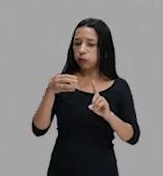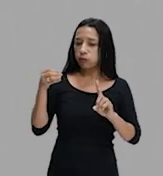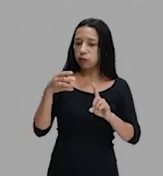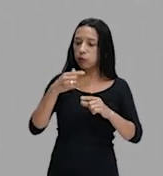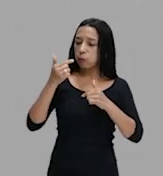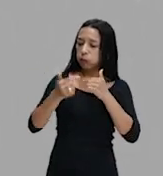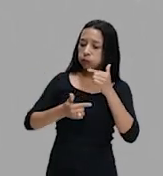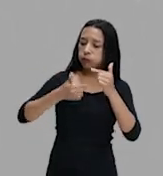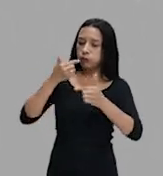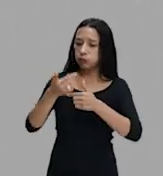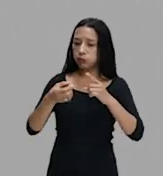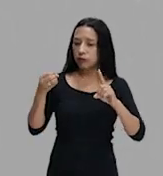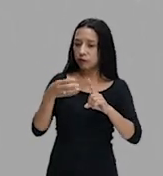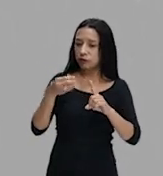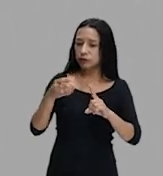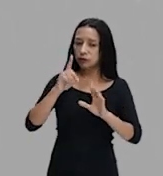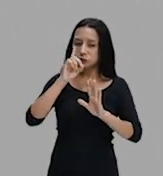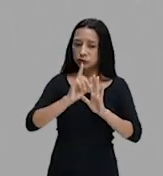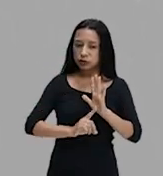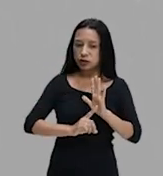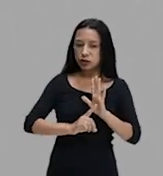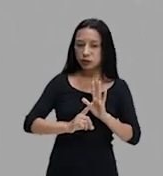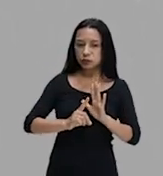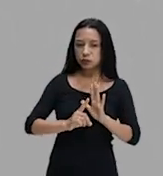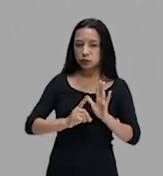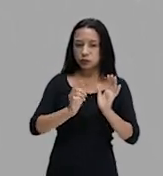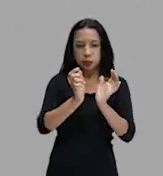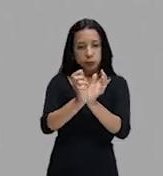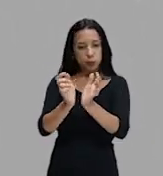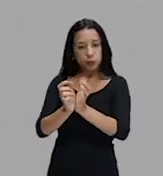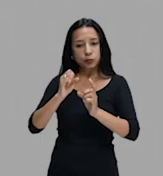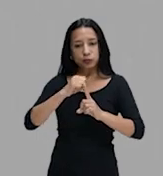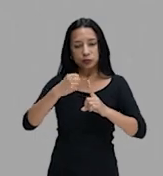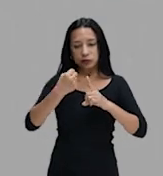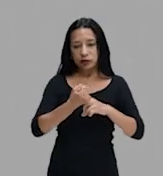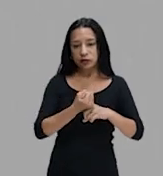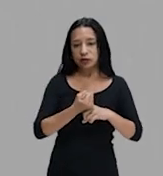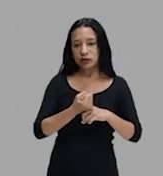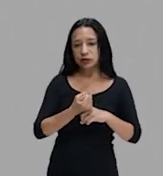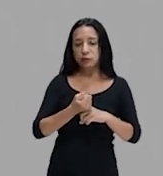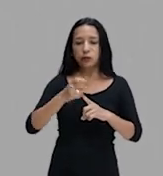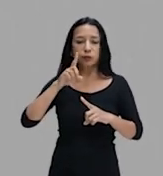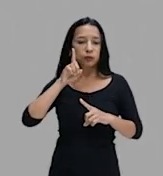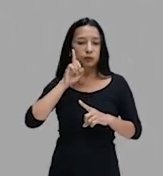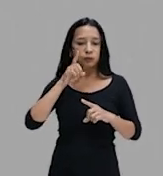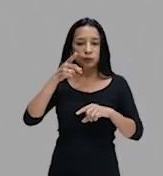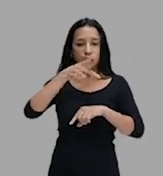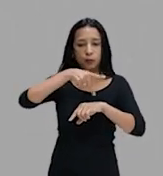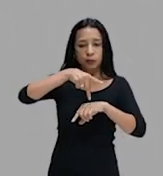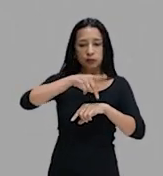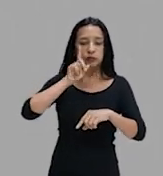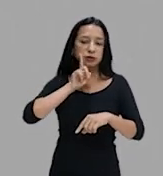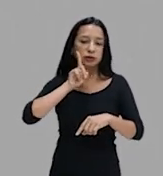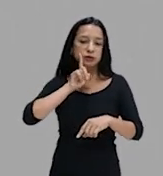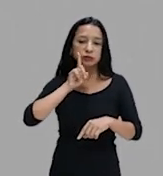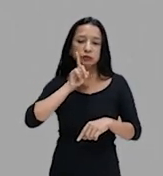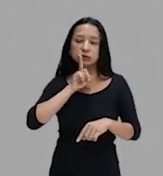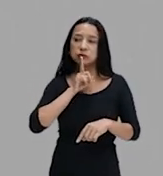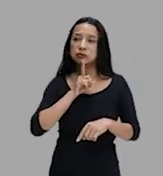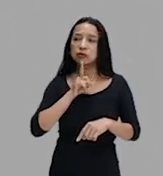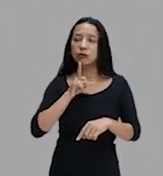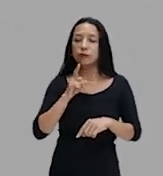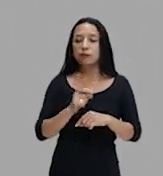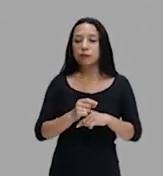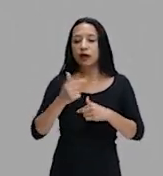luta dos direitos civis nos Estados Unidos, principalmente a luta ali com o Martin Luther King. O movimento, inclusive, ele vai